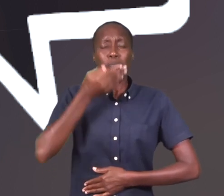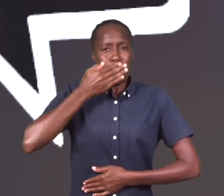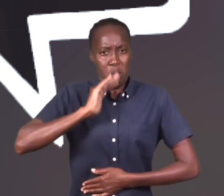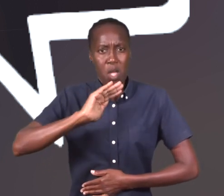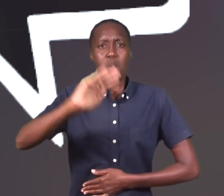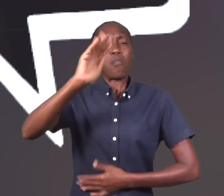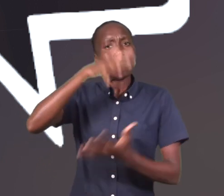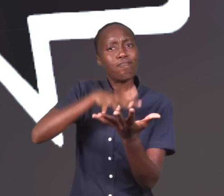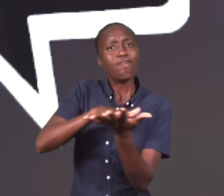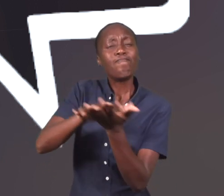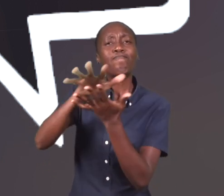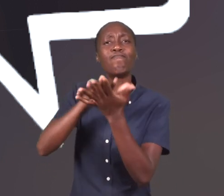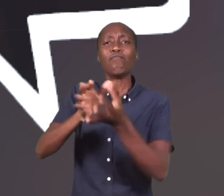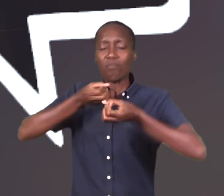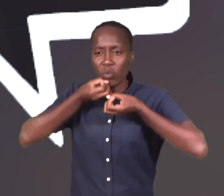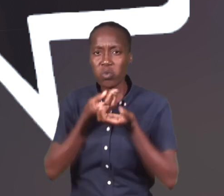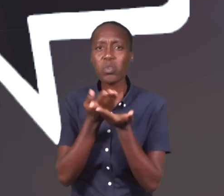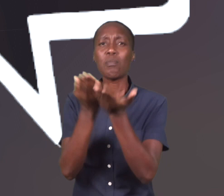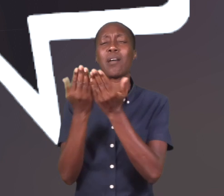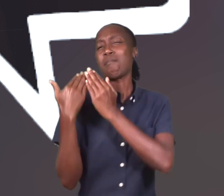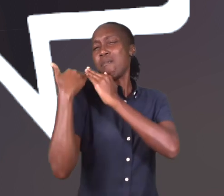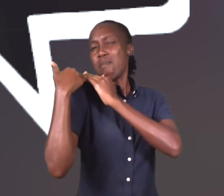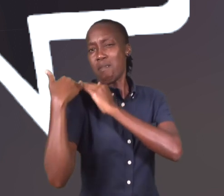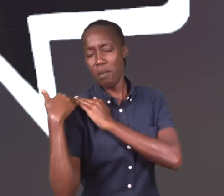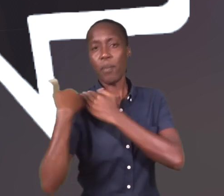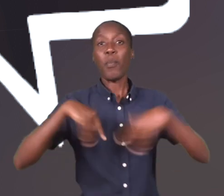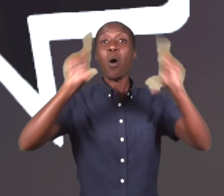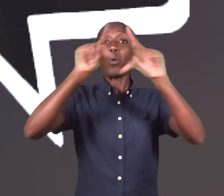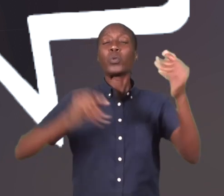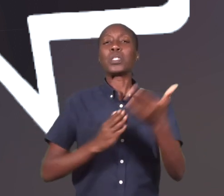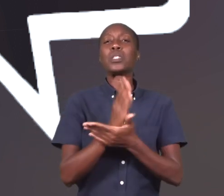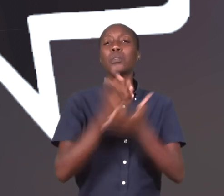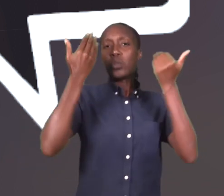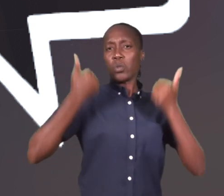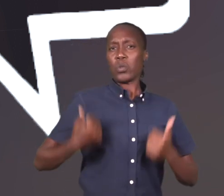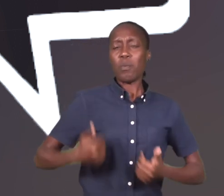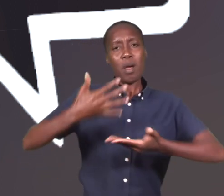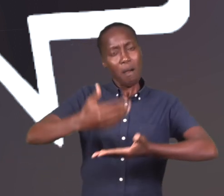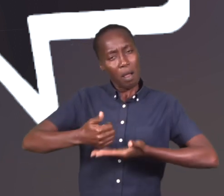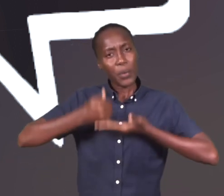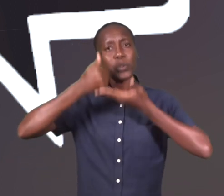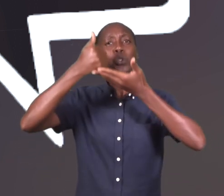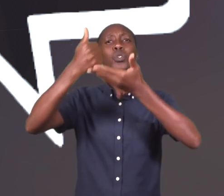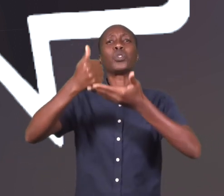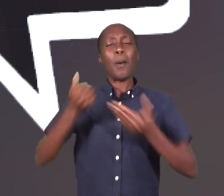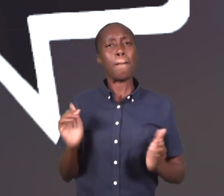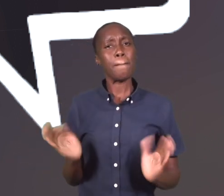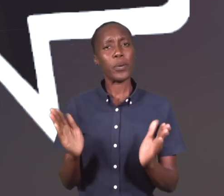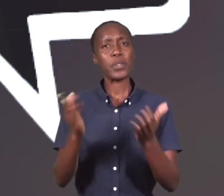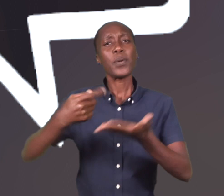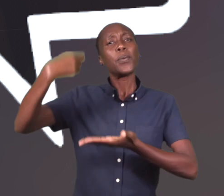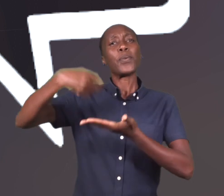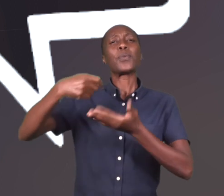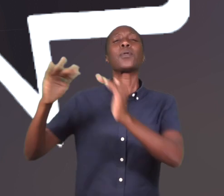estará melhor capacitado para relatar de forma precisa, informada e responsável sobre questões de direitos humanos,